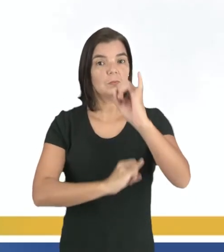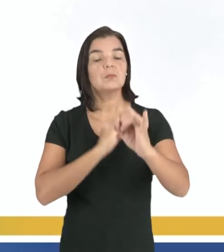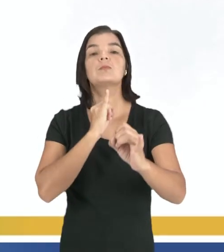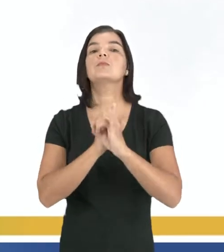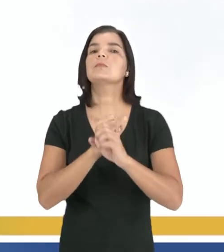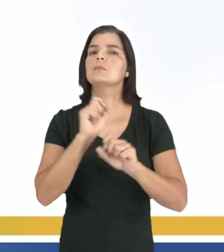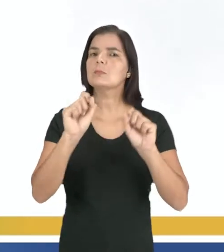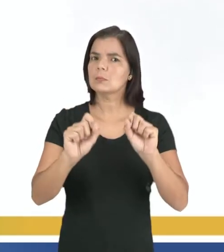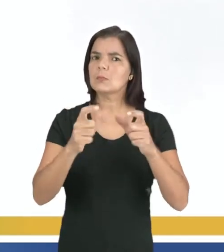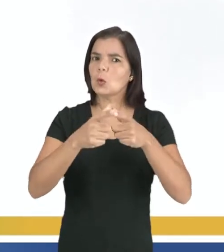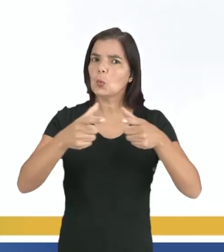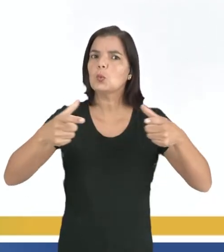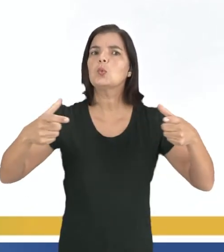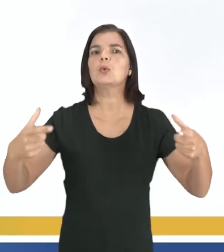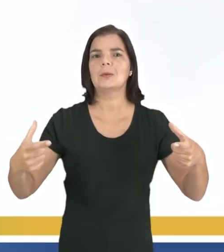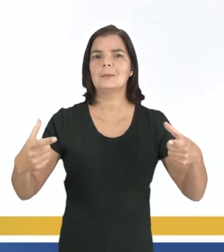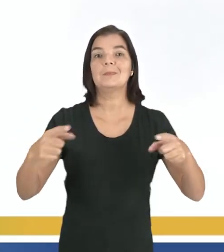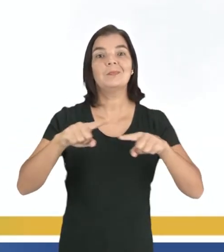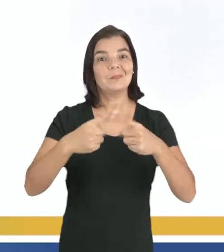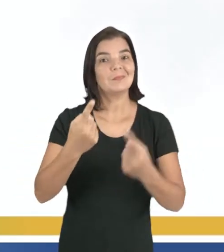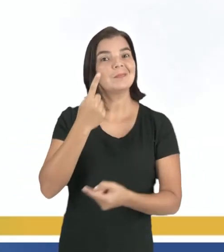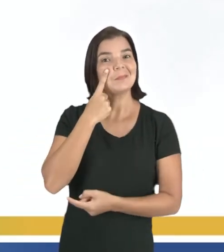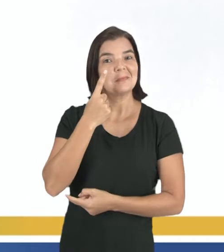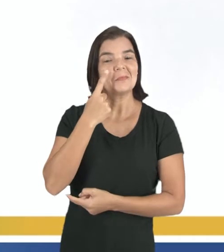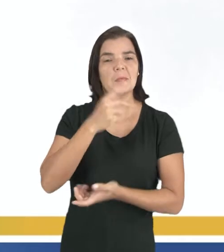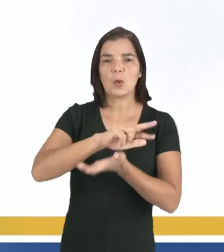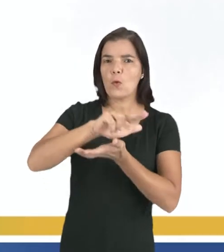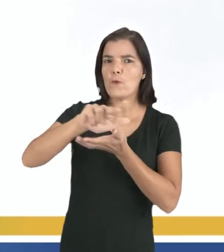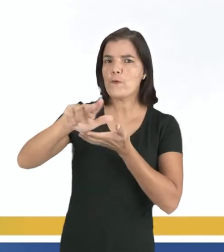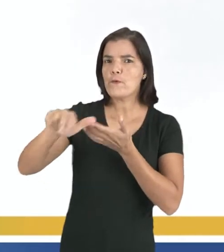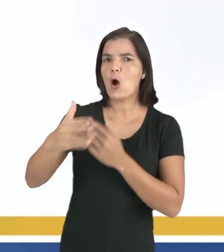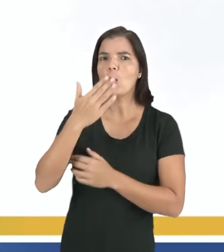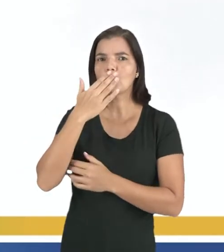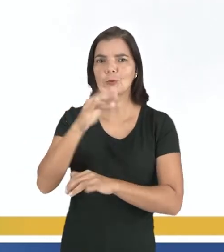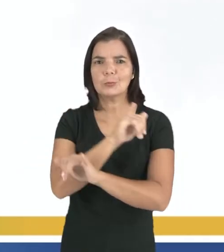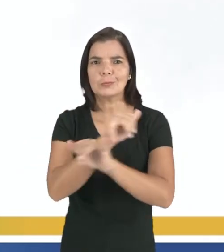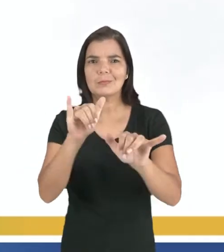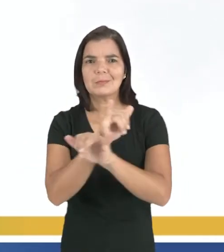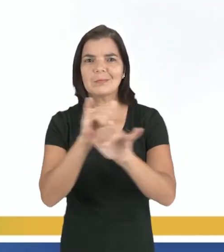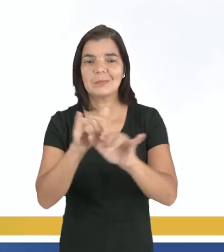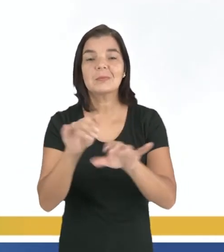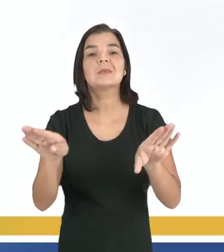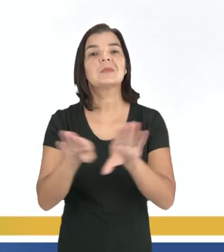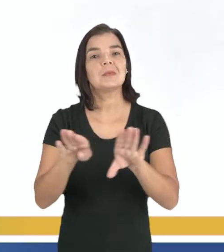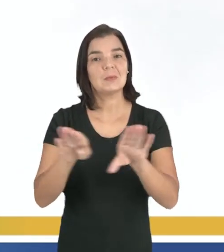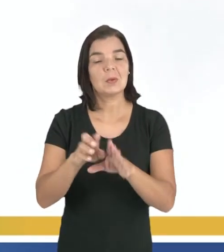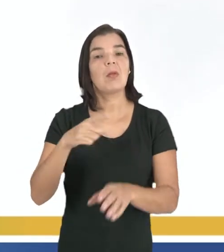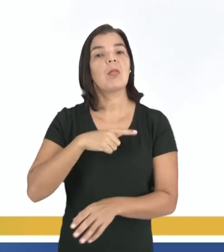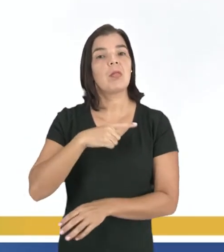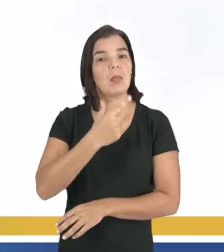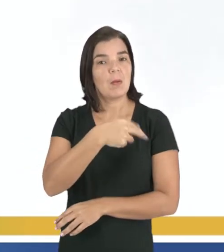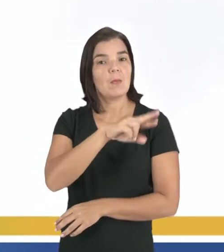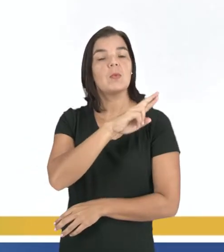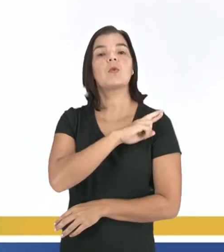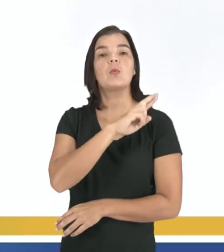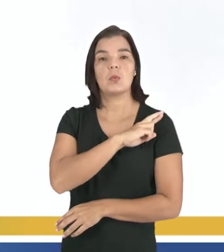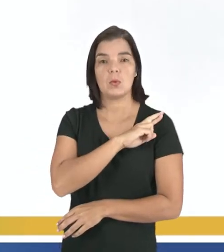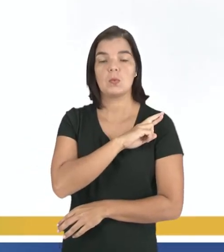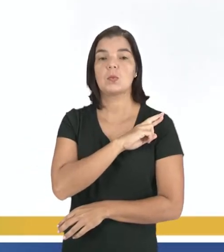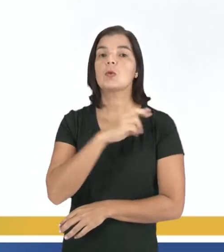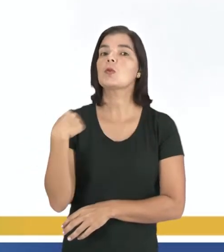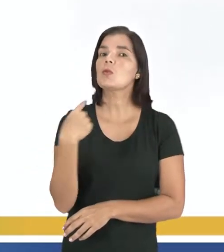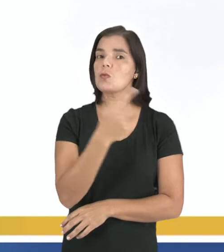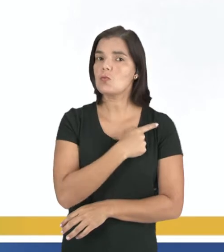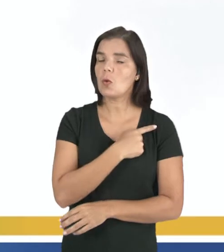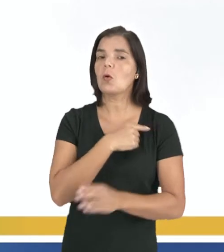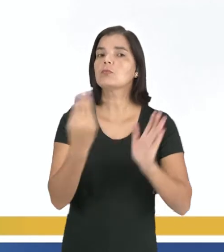campo muito aberto. Lá nós encontramos vários tipos de publicações. Devemos ter responsabilidade por aquilo que nós